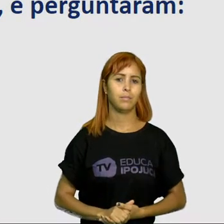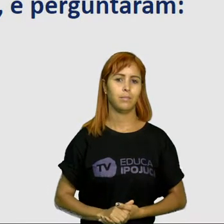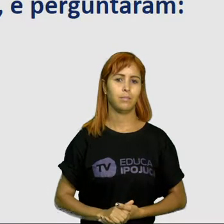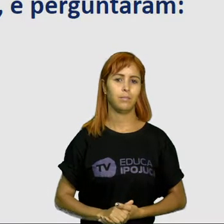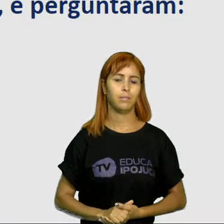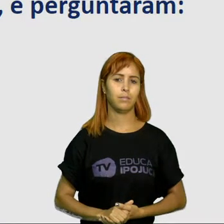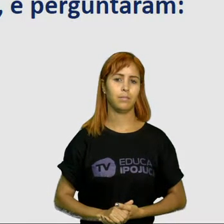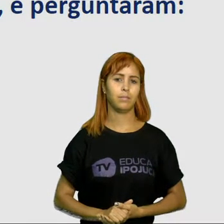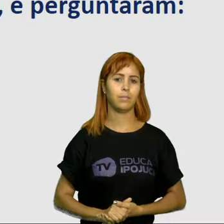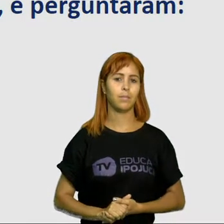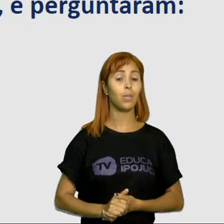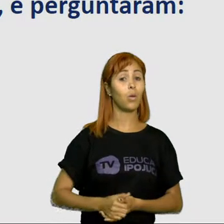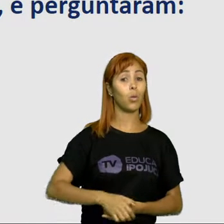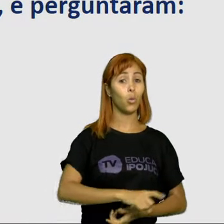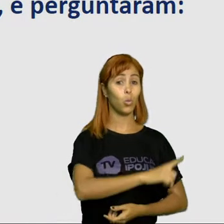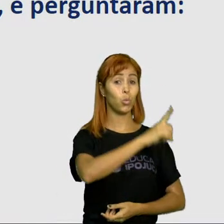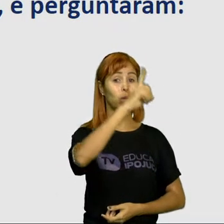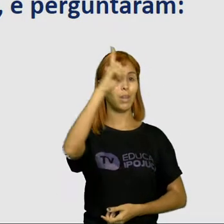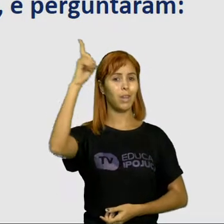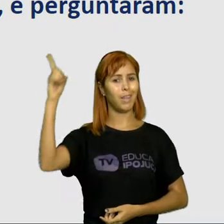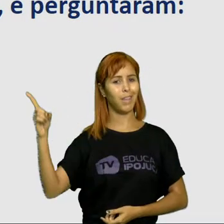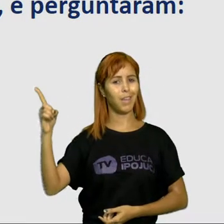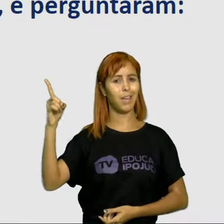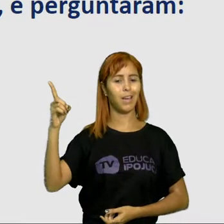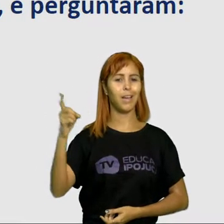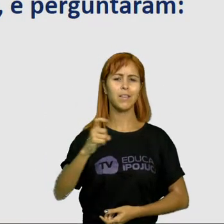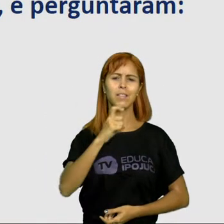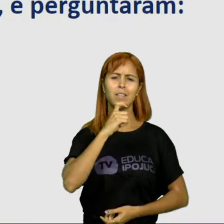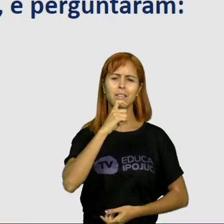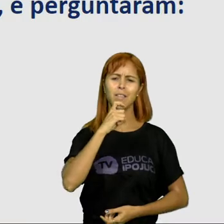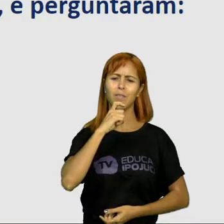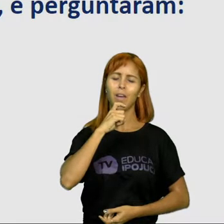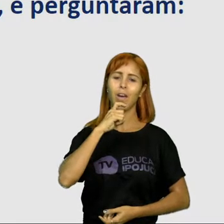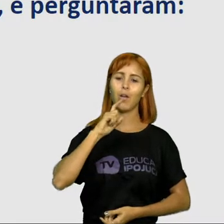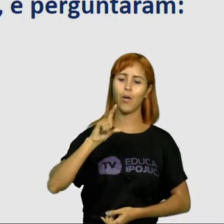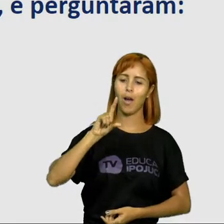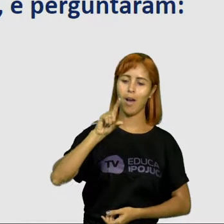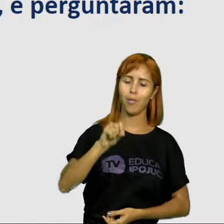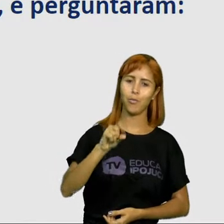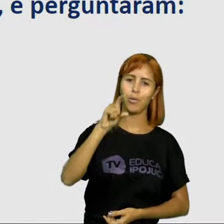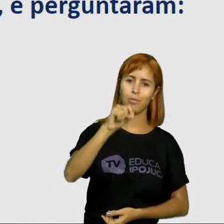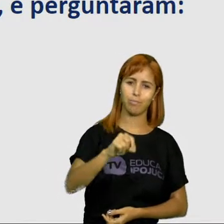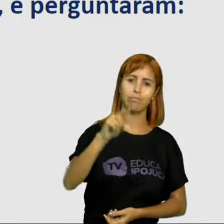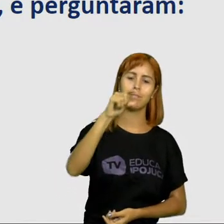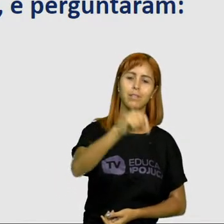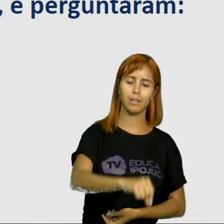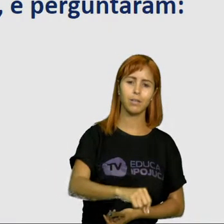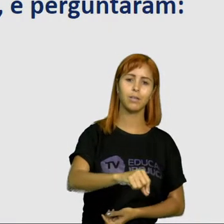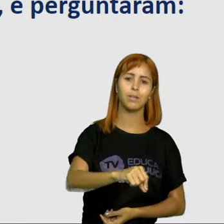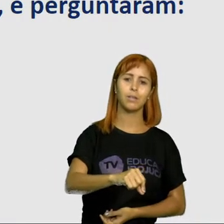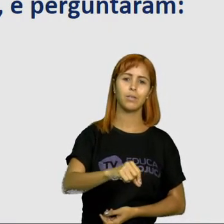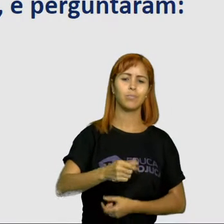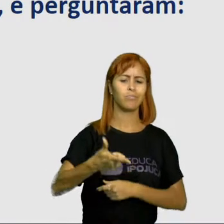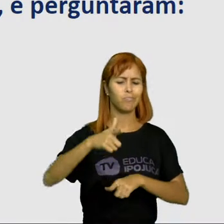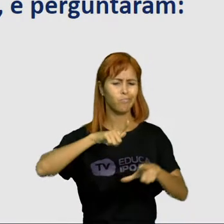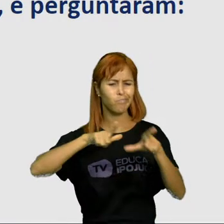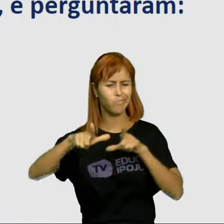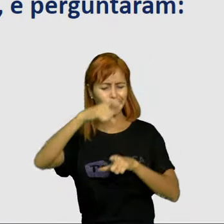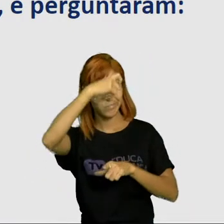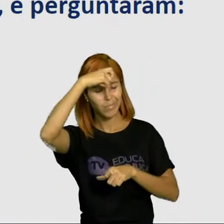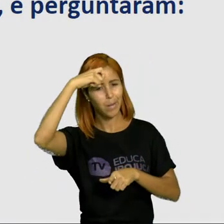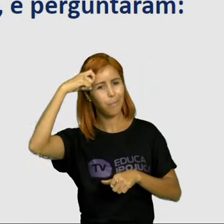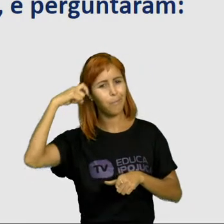Num belo dia de inverno, as formigas estavam tendo um maior trabalho